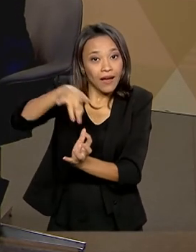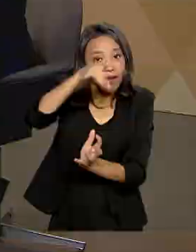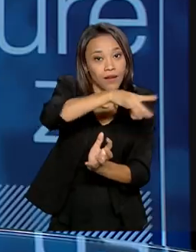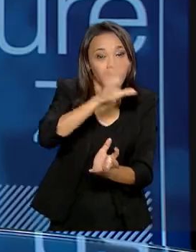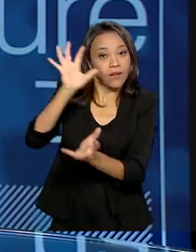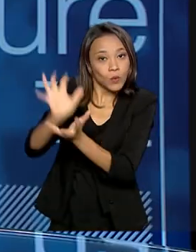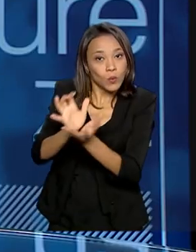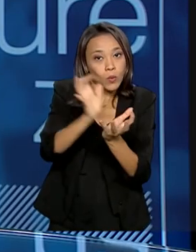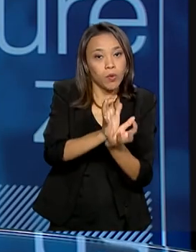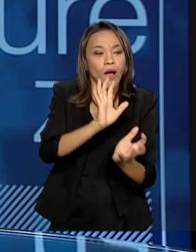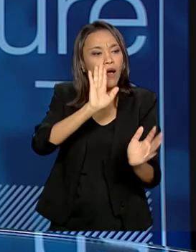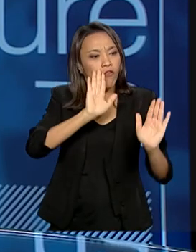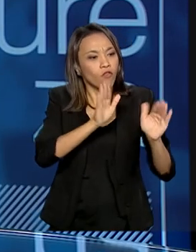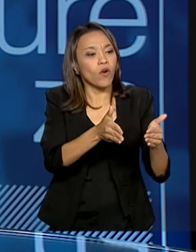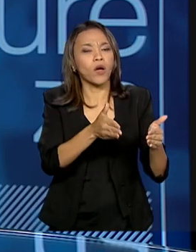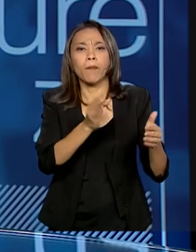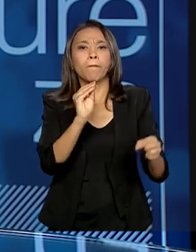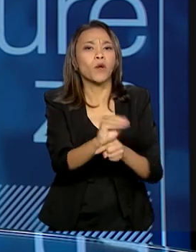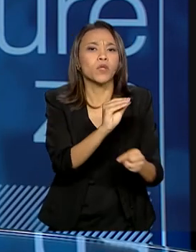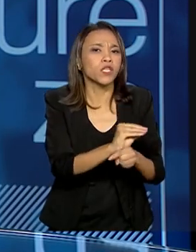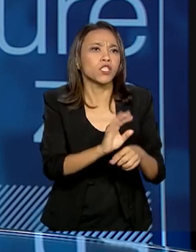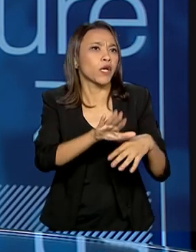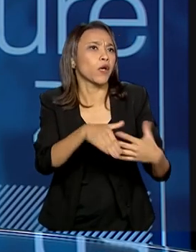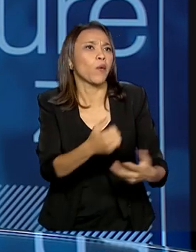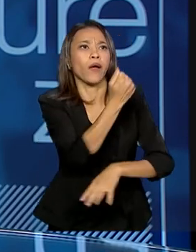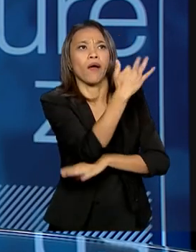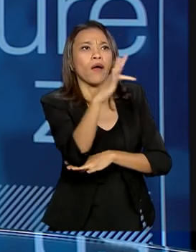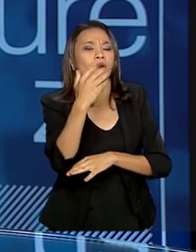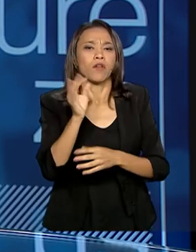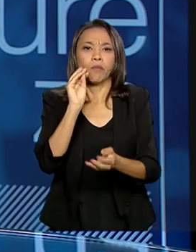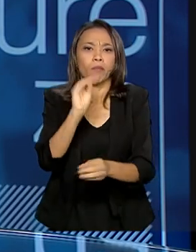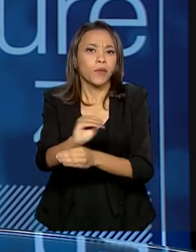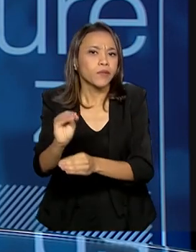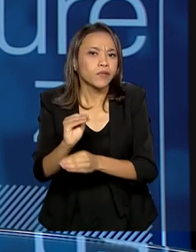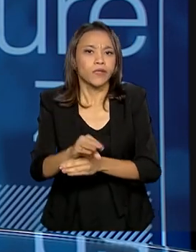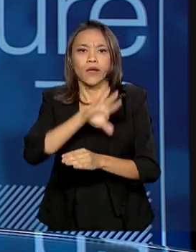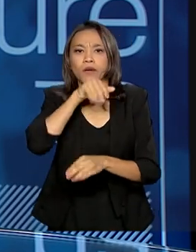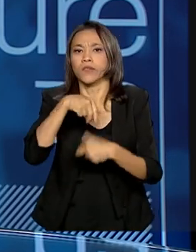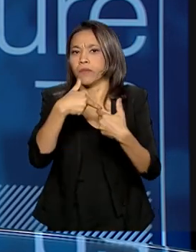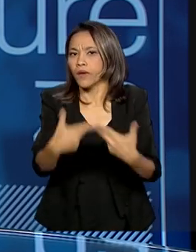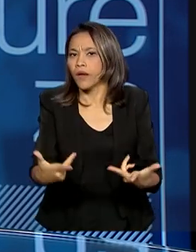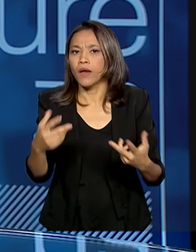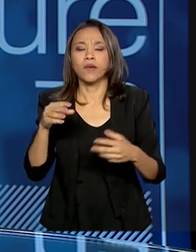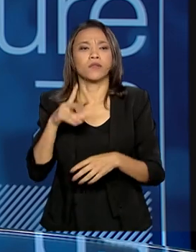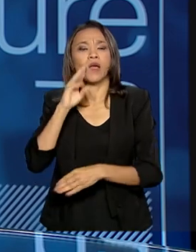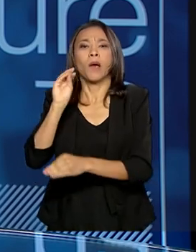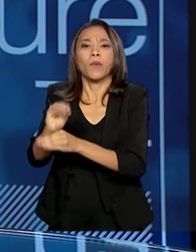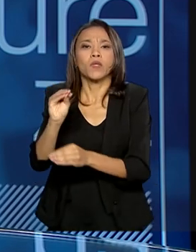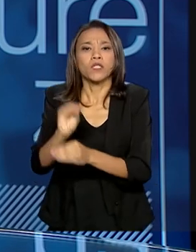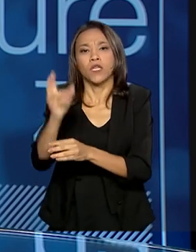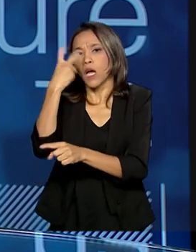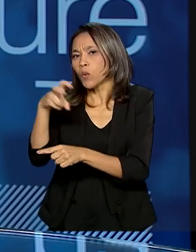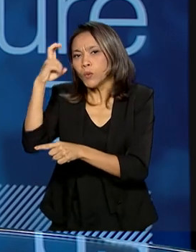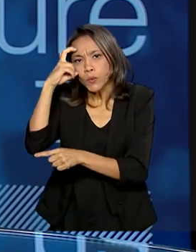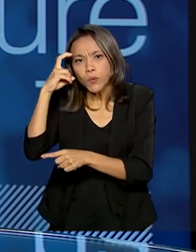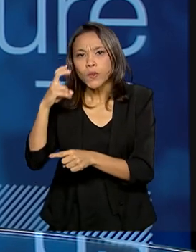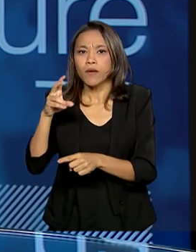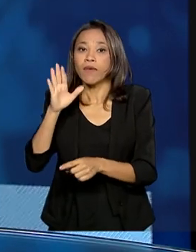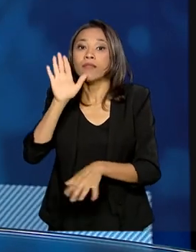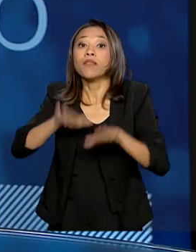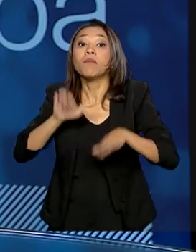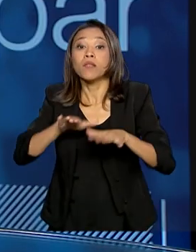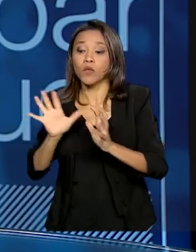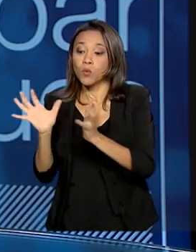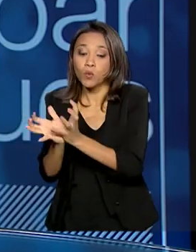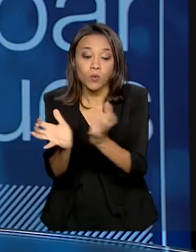proteger um bioma. Ou vai ser a fauna, a flora, ou vai ser a cultura. Mas a gente não tem